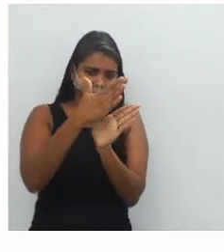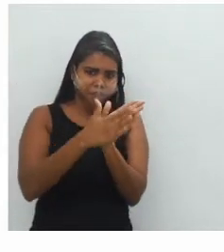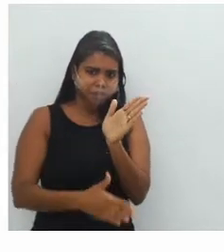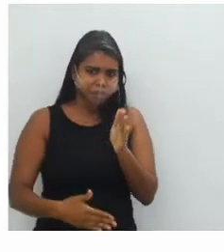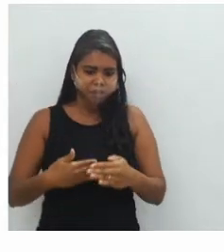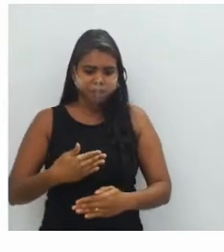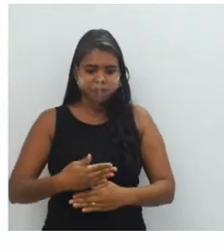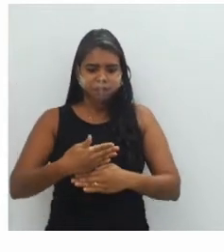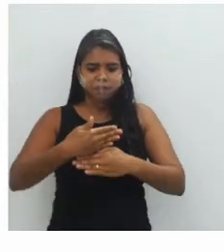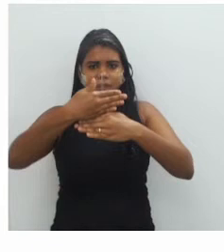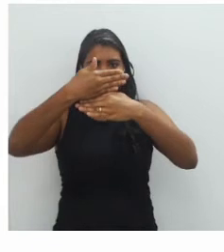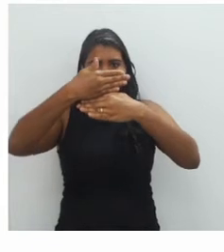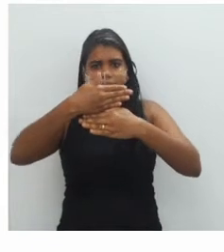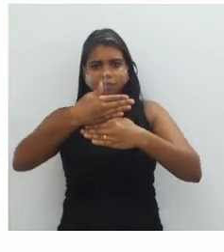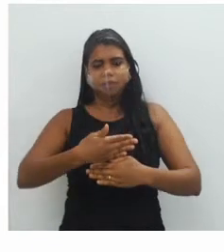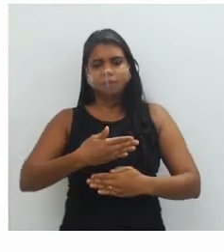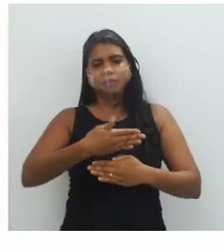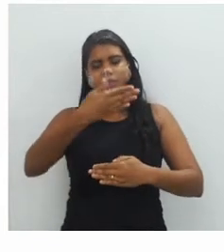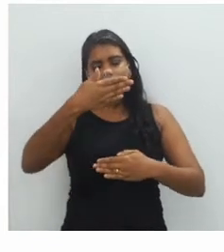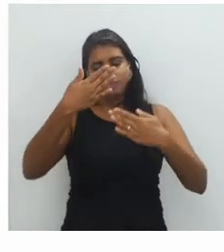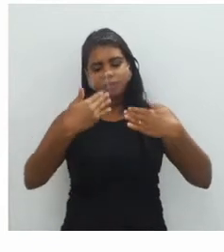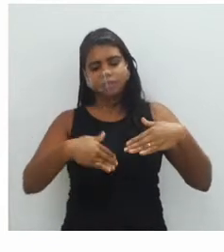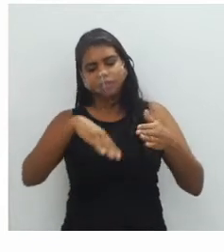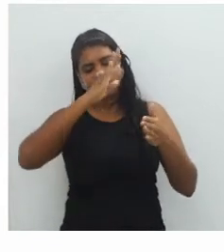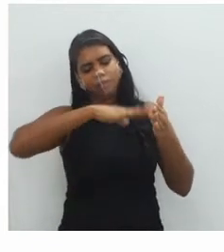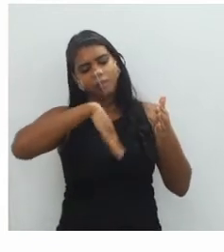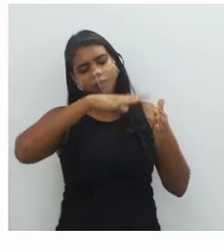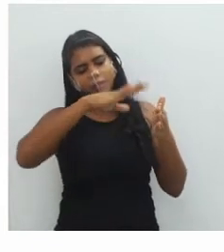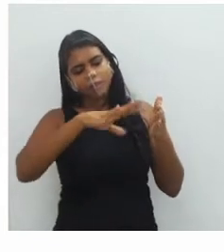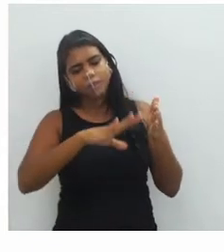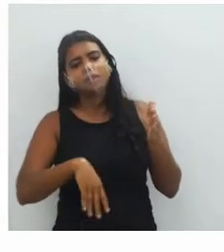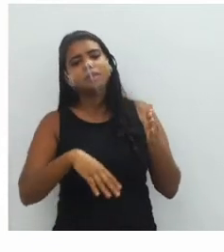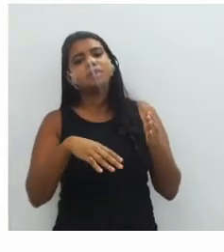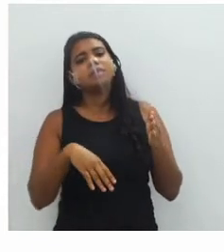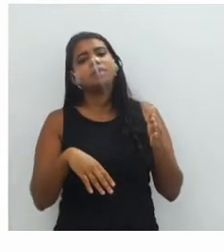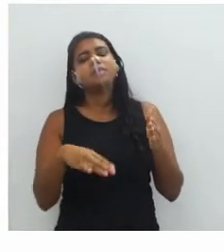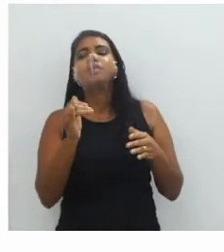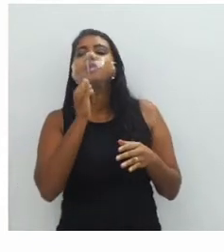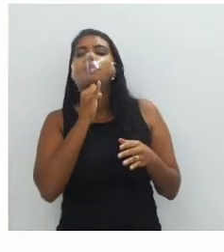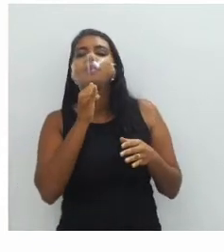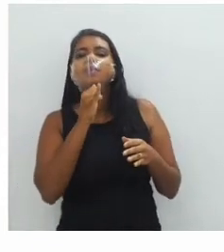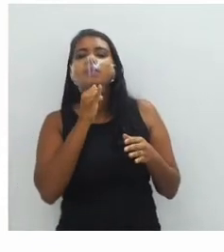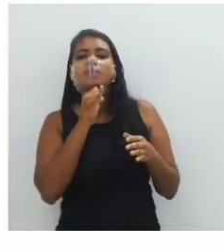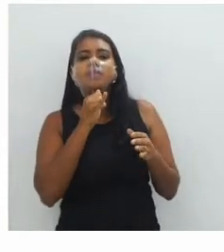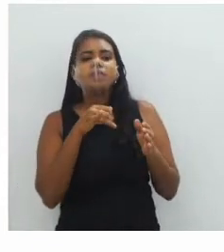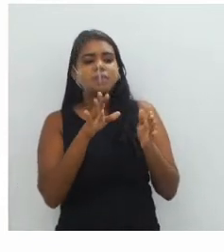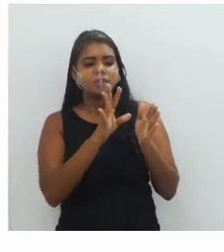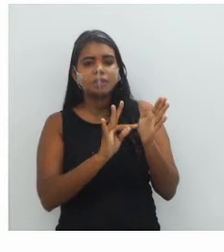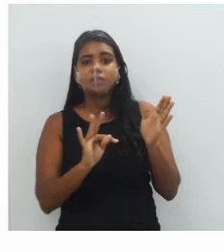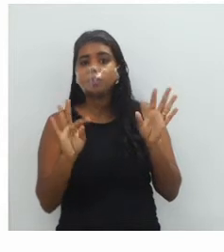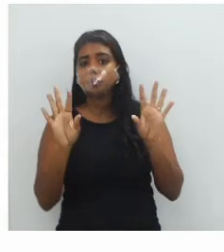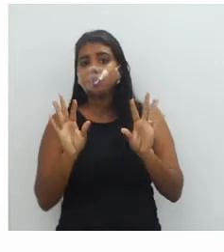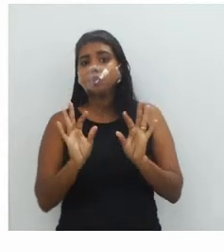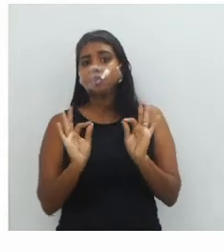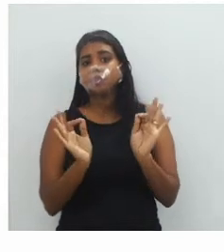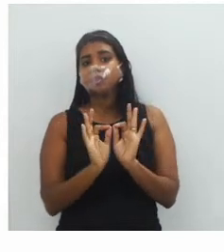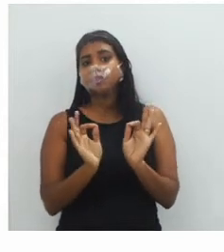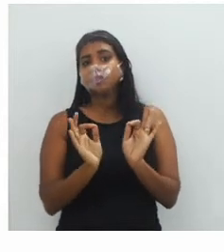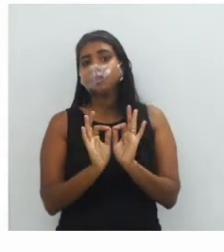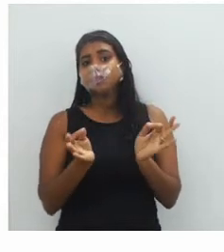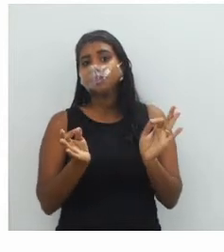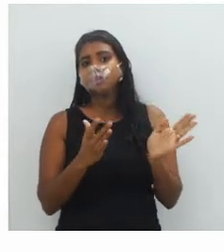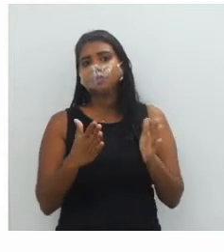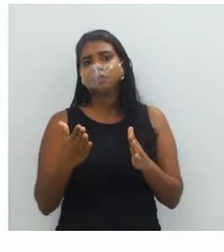lisa, com a pintura uniforme. Tudo isso é exemplo de texturas simples. E uma textura